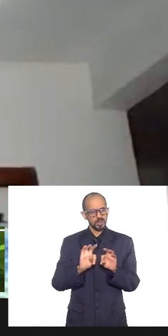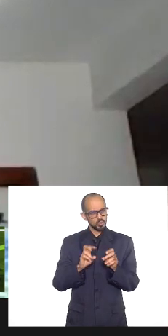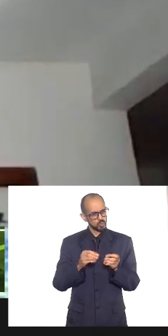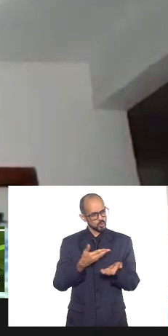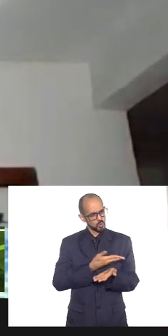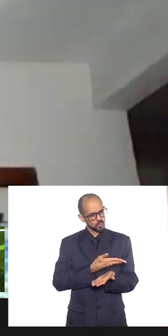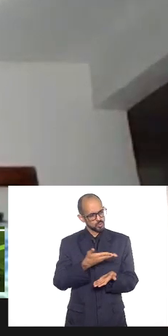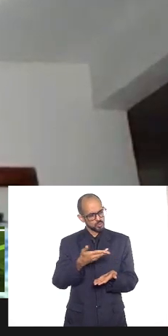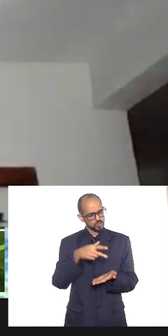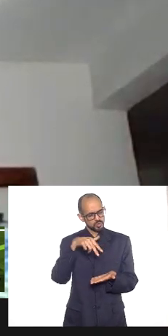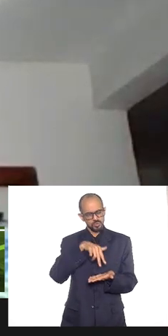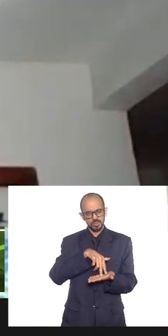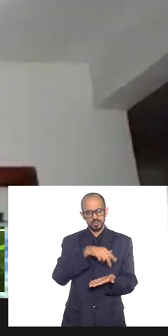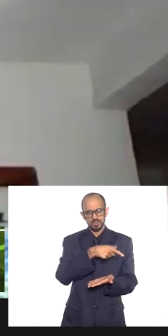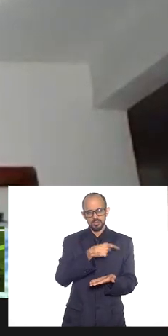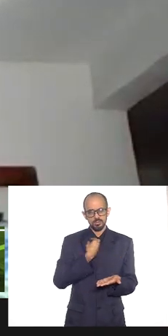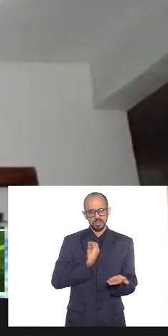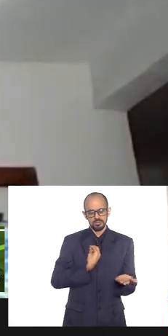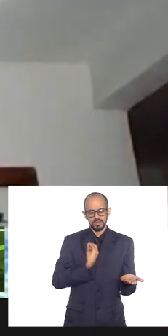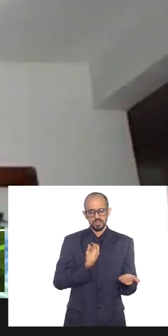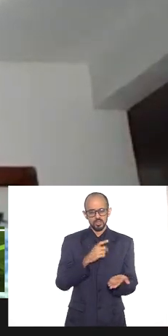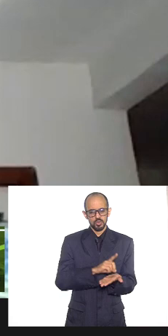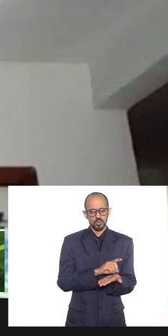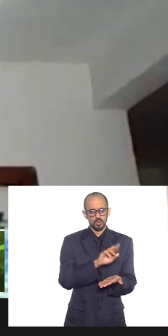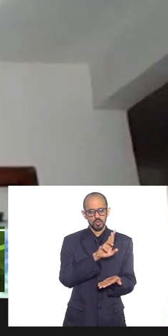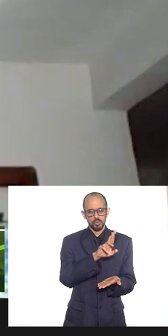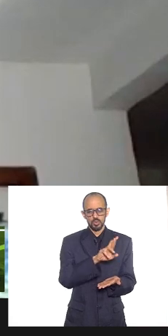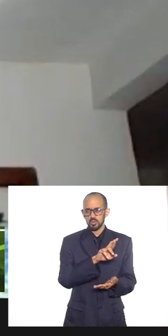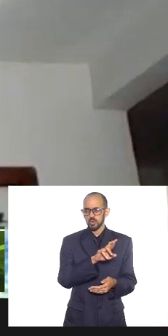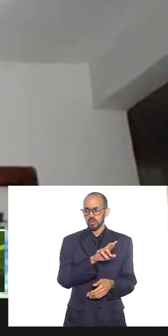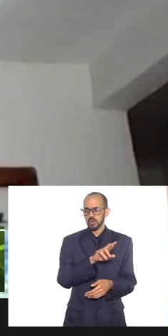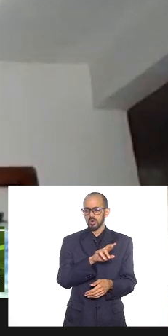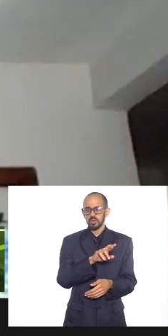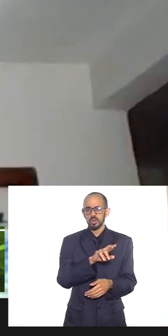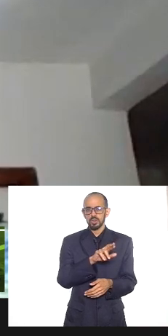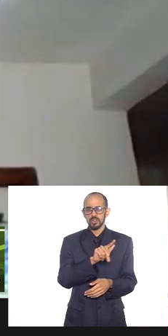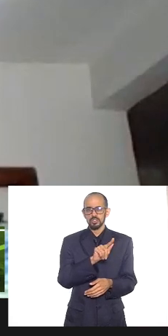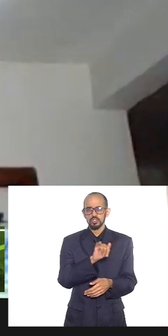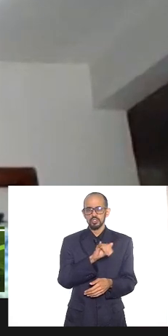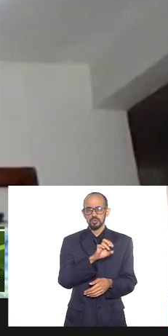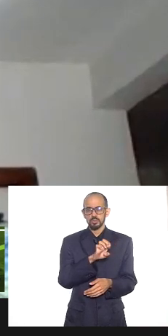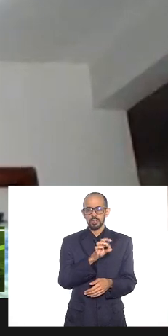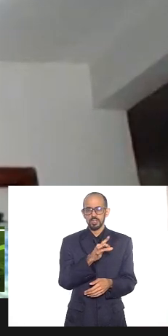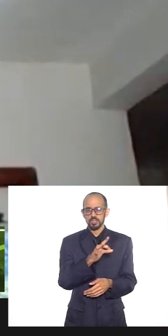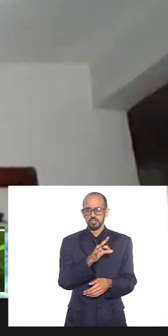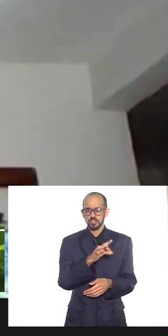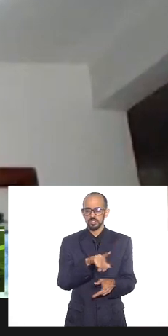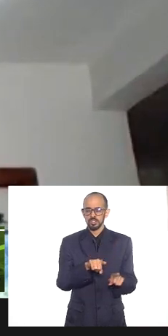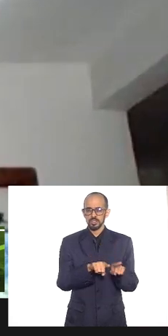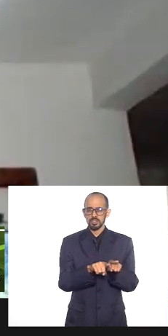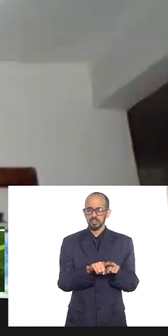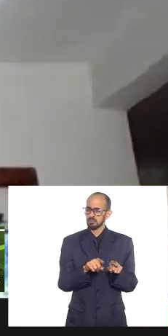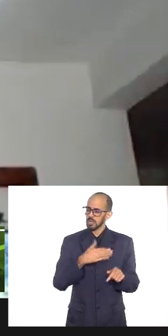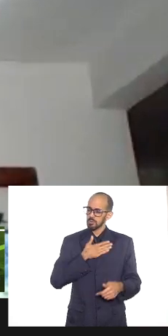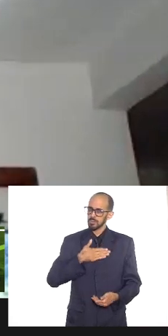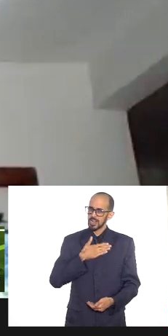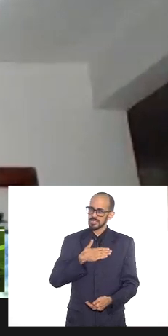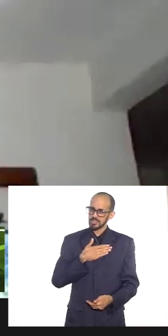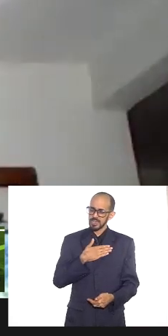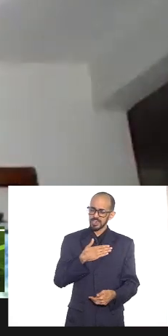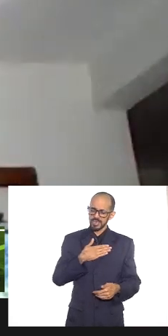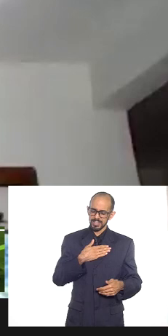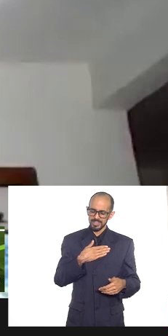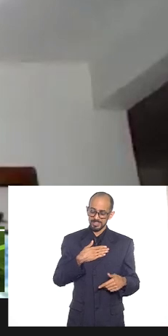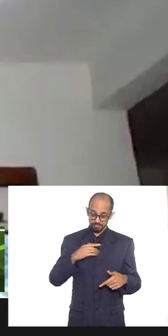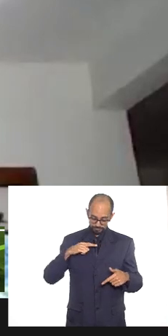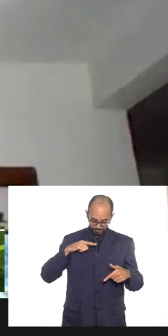e todas que participaram doutor Gilbert tinha um prazer de novo estar com você aqui é isso temos muito trabalho